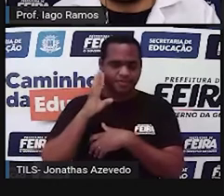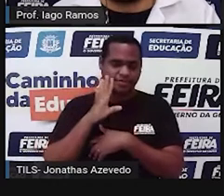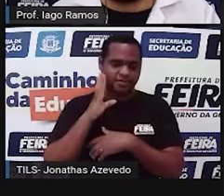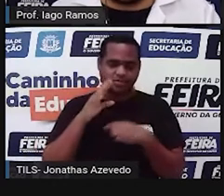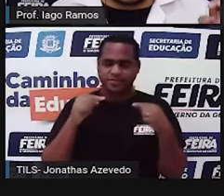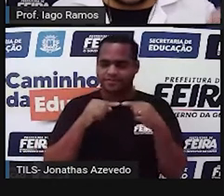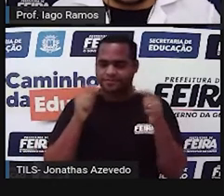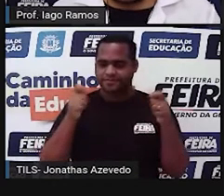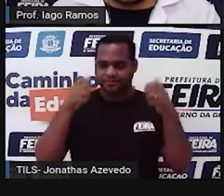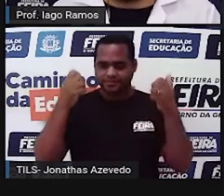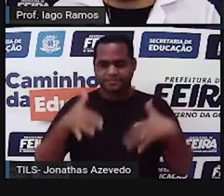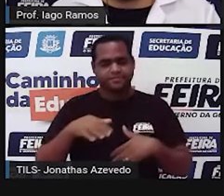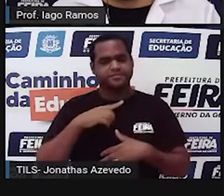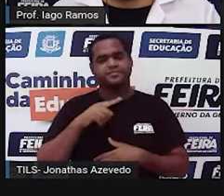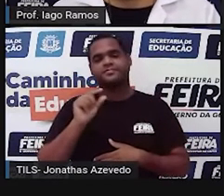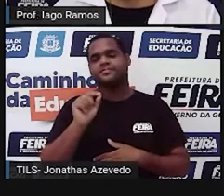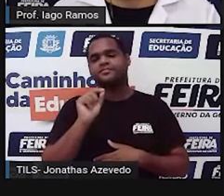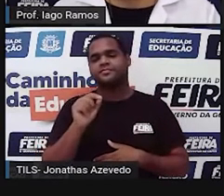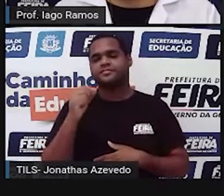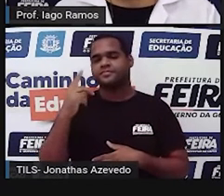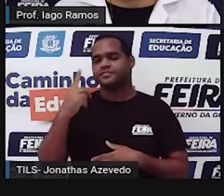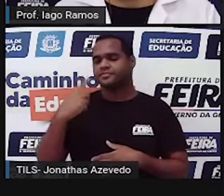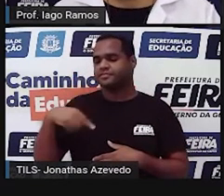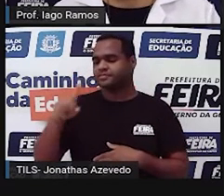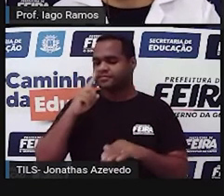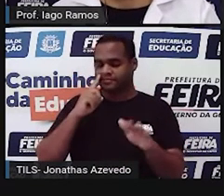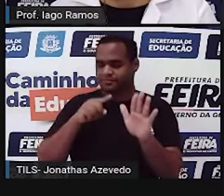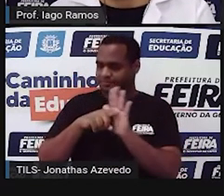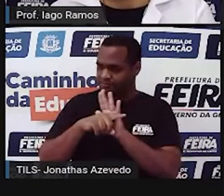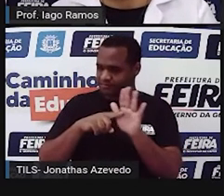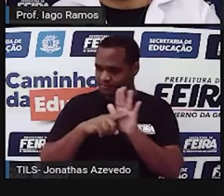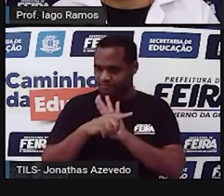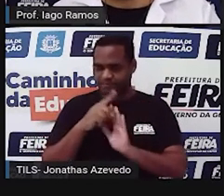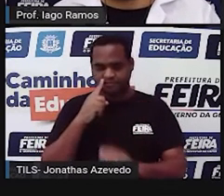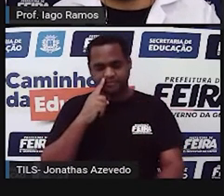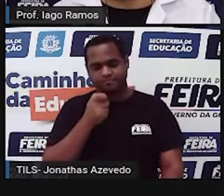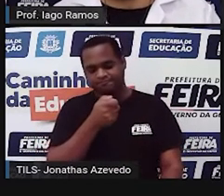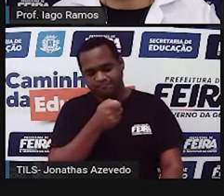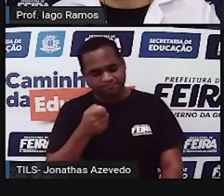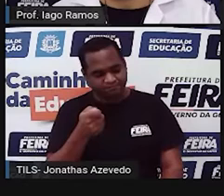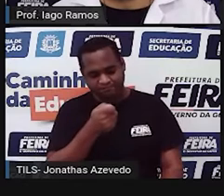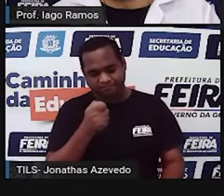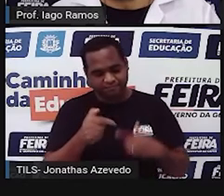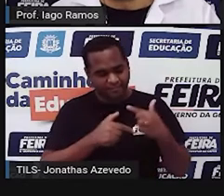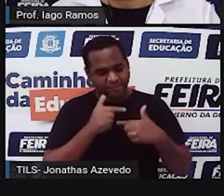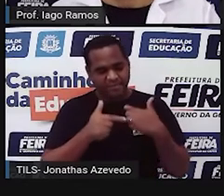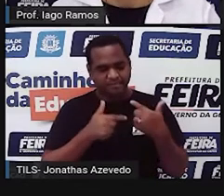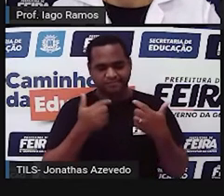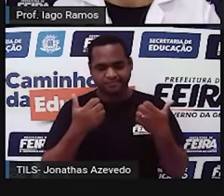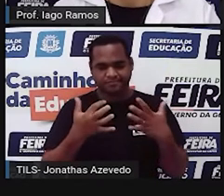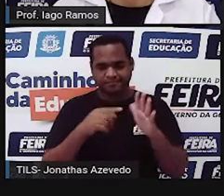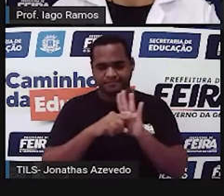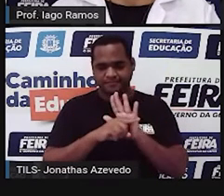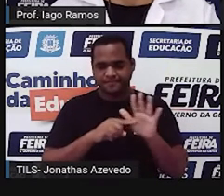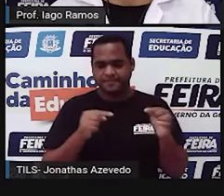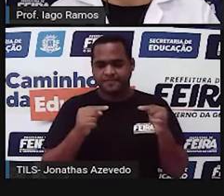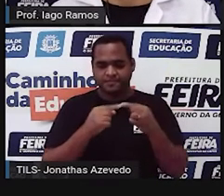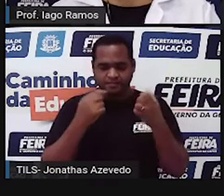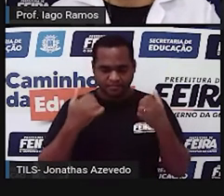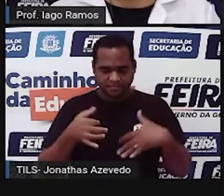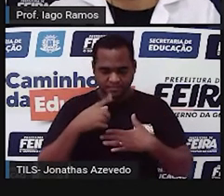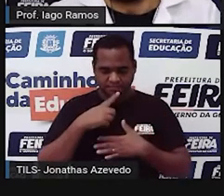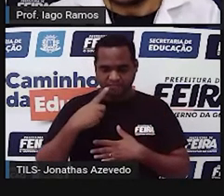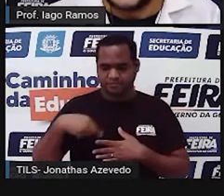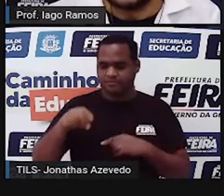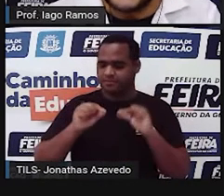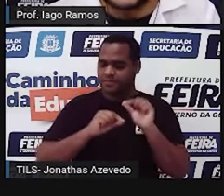vamos lá? Só que para a gente investigar, a gente precisa ter, né, as nossas ferramentas de trabalho, tá bom? E as ferramentas de trabalho que a